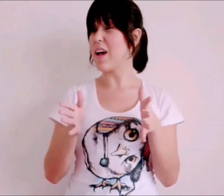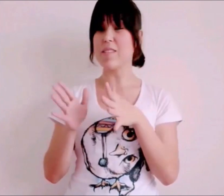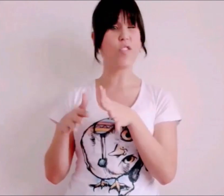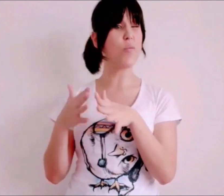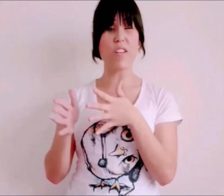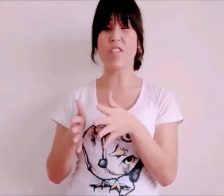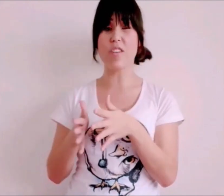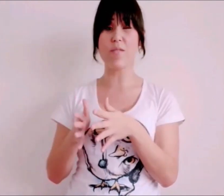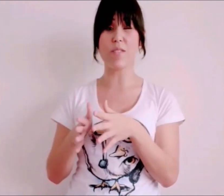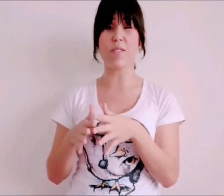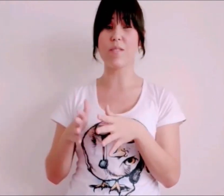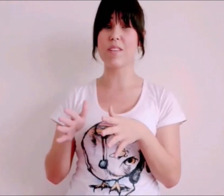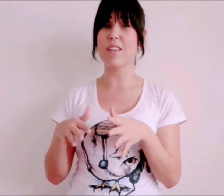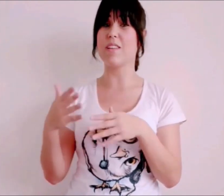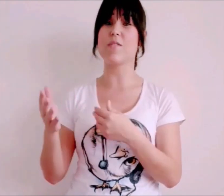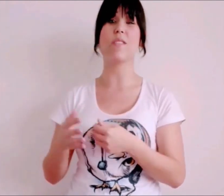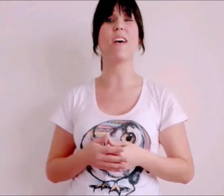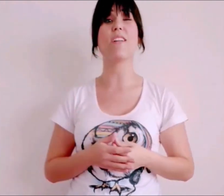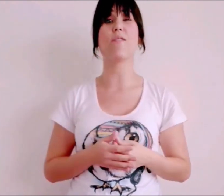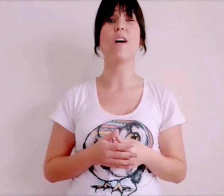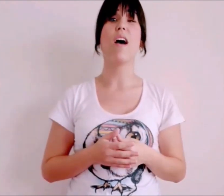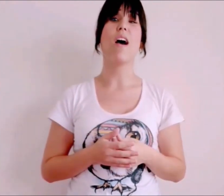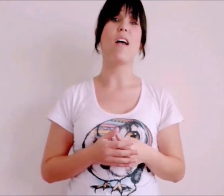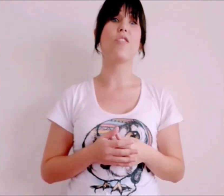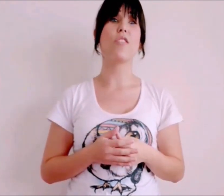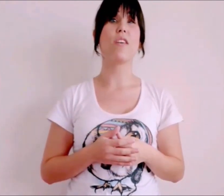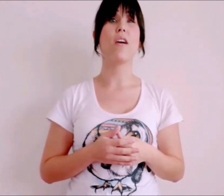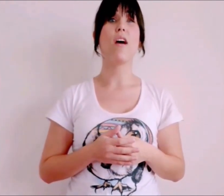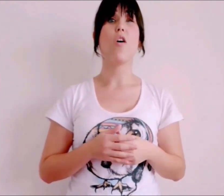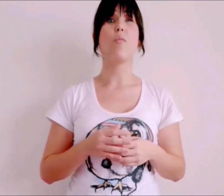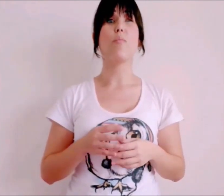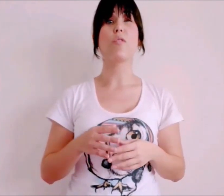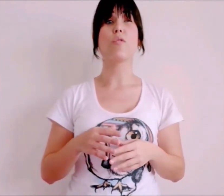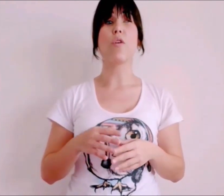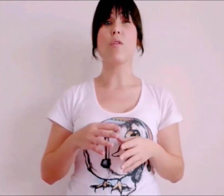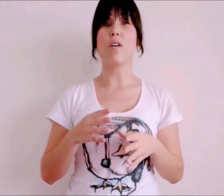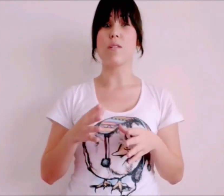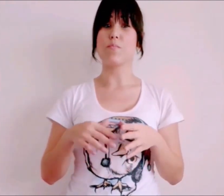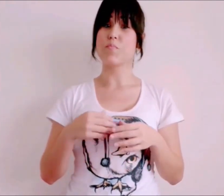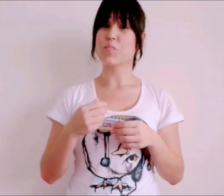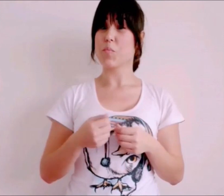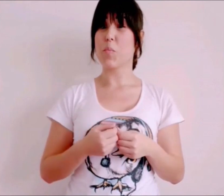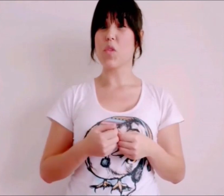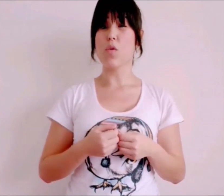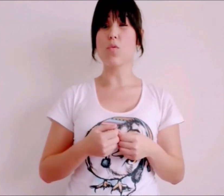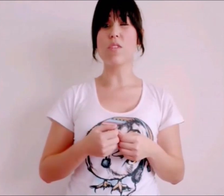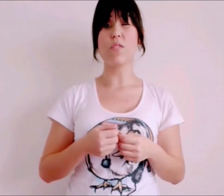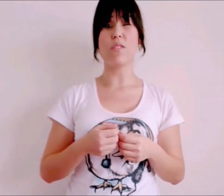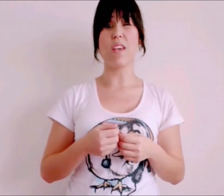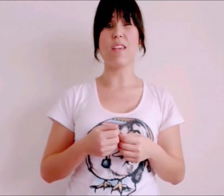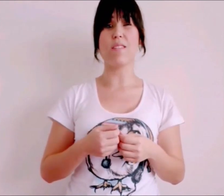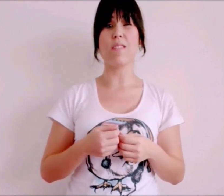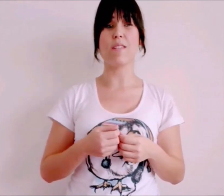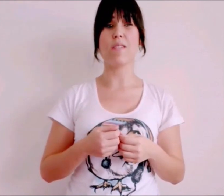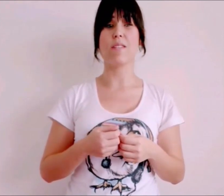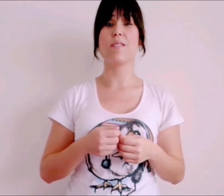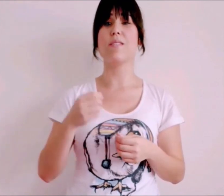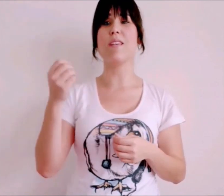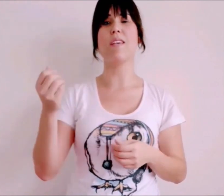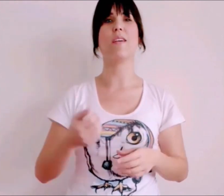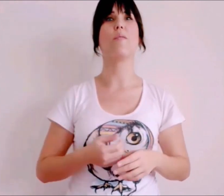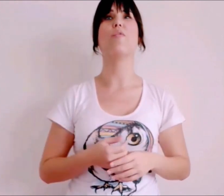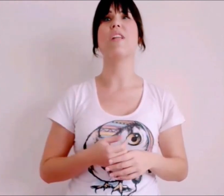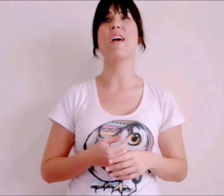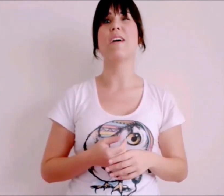As estimativas que eles fizeram é de que uma pessoa com deficiência,